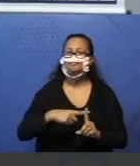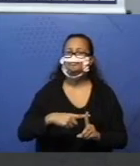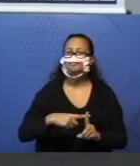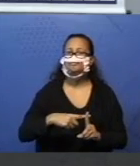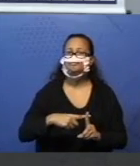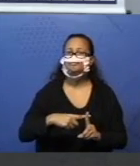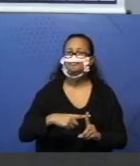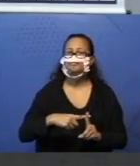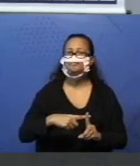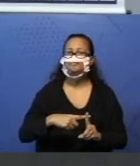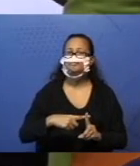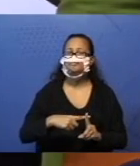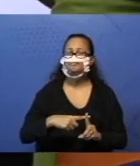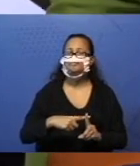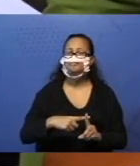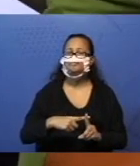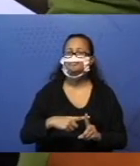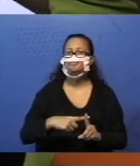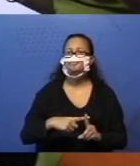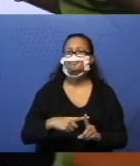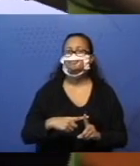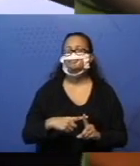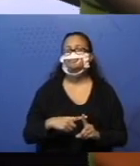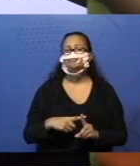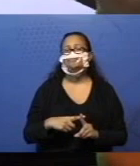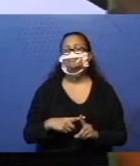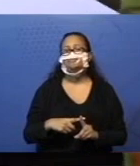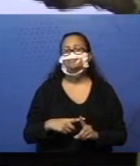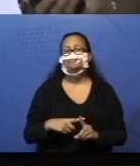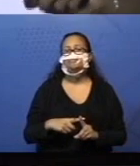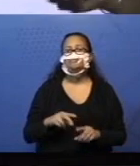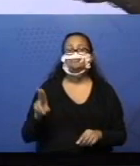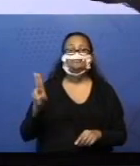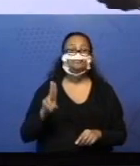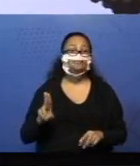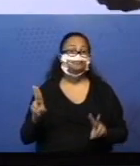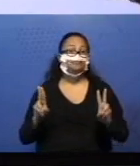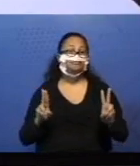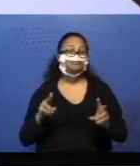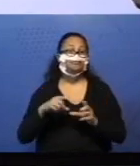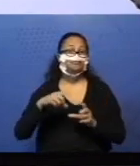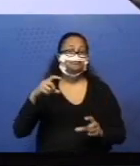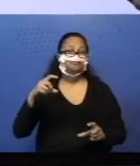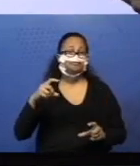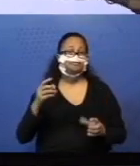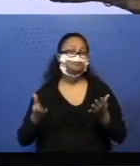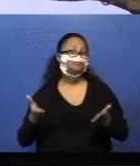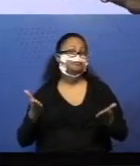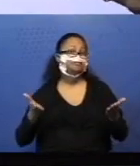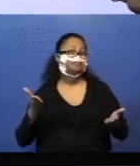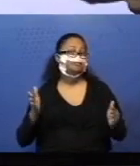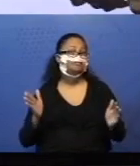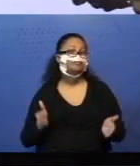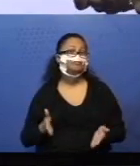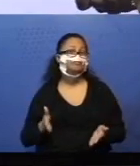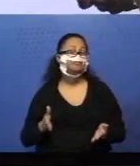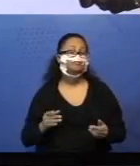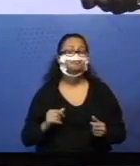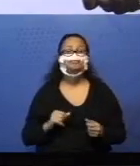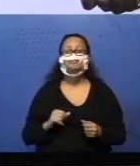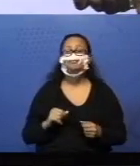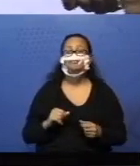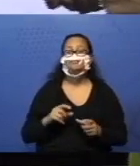quem já sabe? Só posso usar duas barrinhas. Qual barrinha que eu tenho que colocar agora? Já sabem? Uma